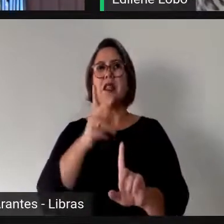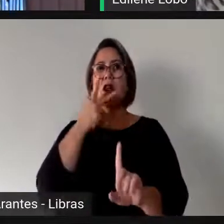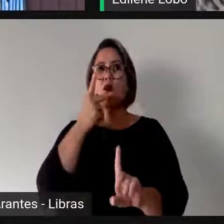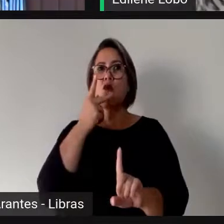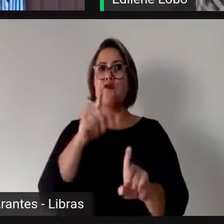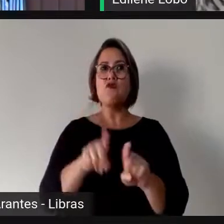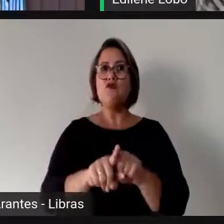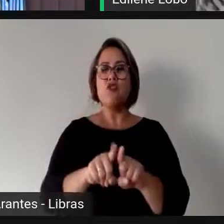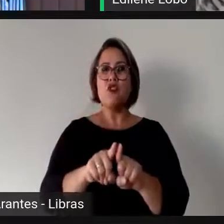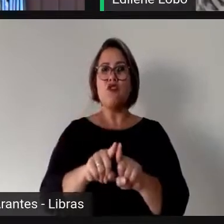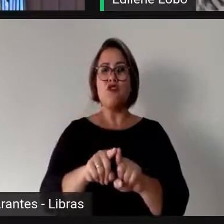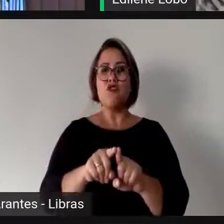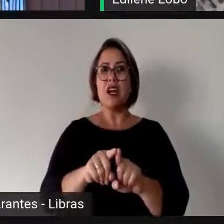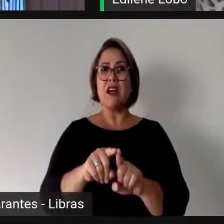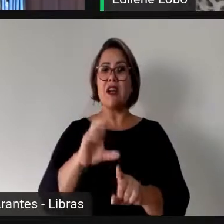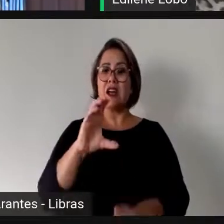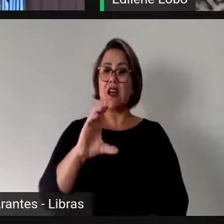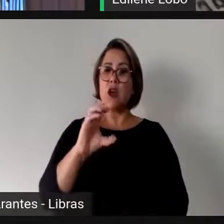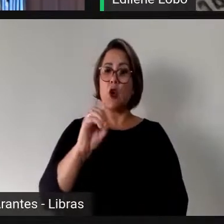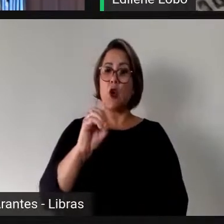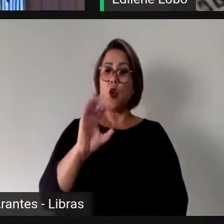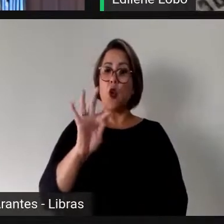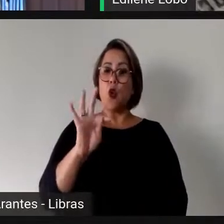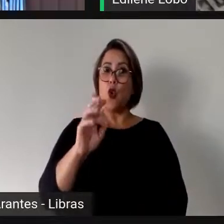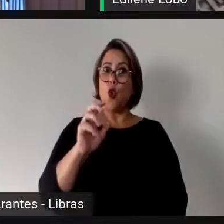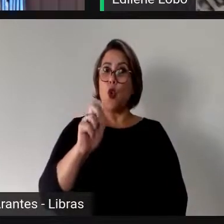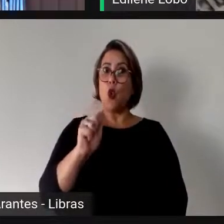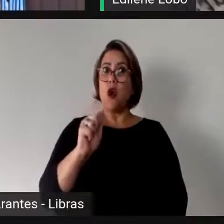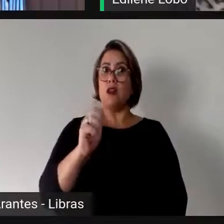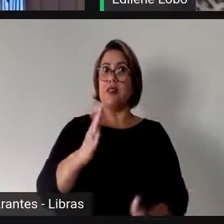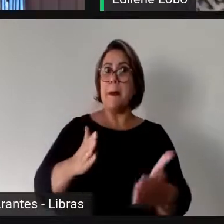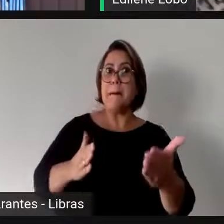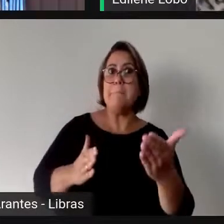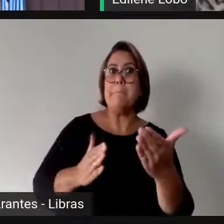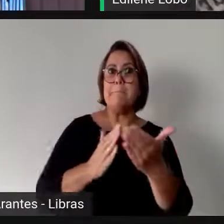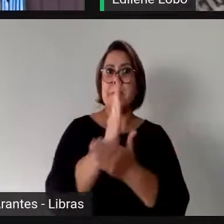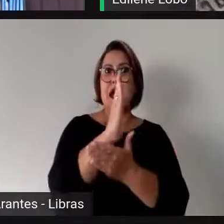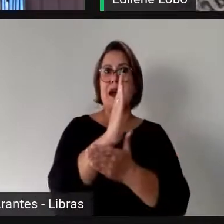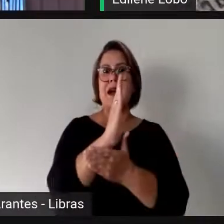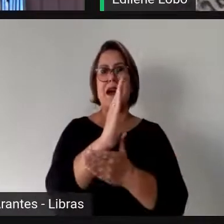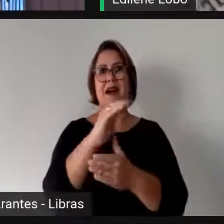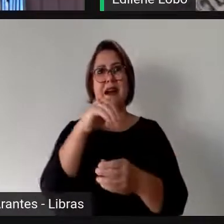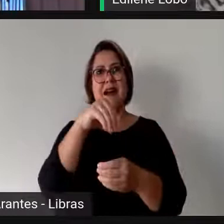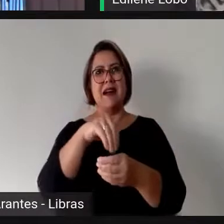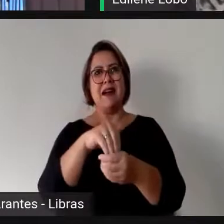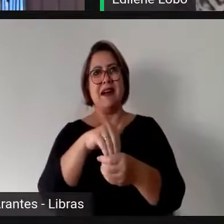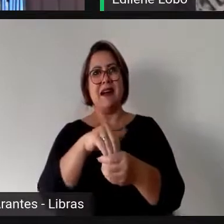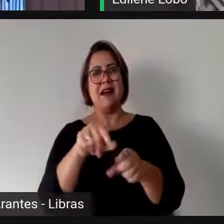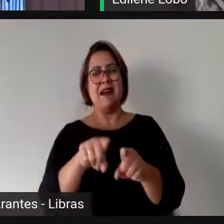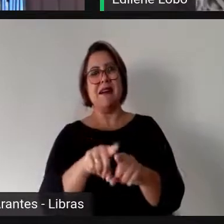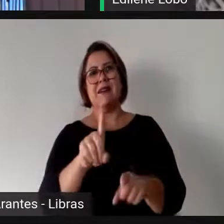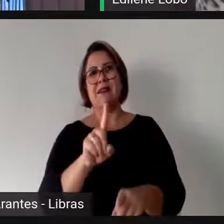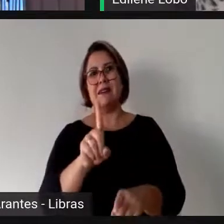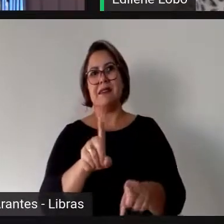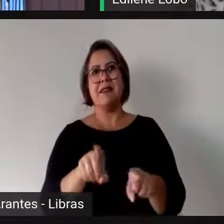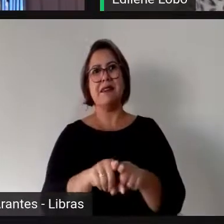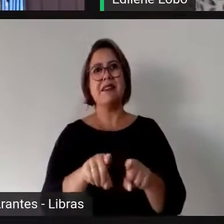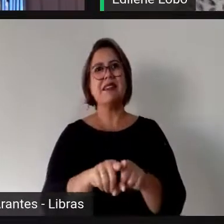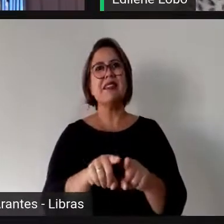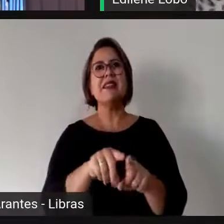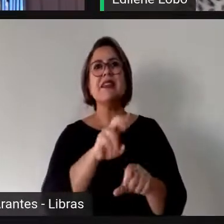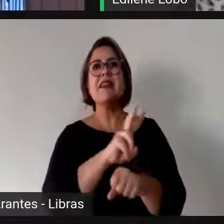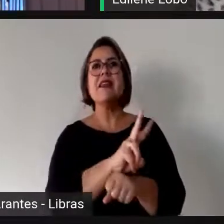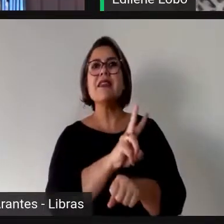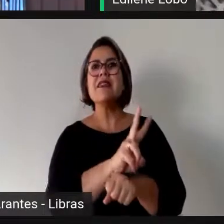cotas garantidas para ocupar as cadeiras no parlamento. As cotas que nós temos na legislação eleitoral brasileira